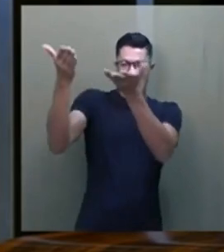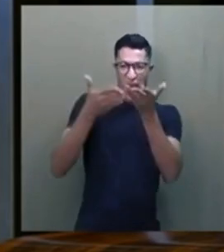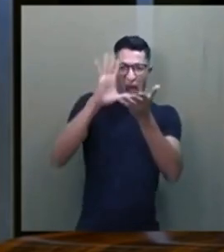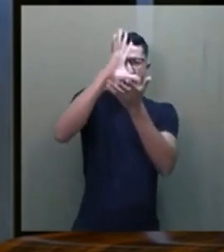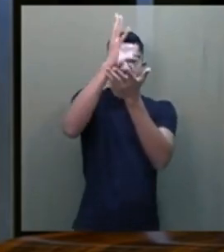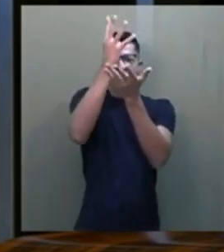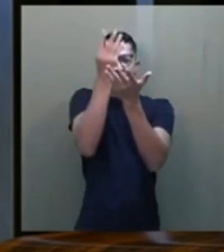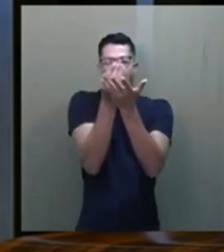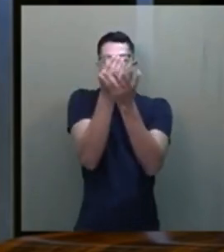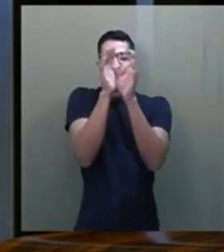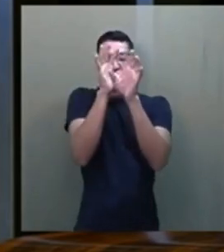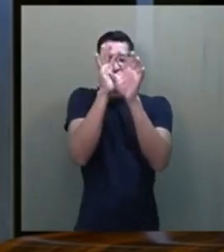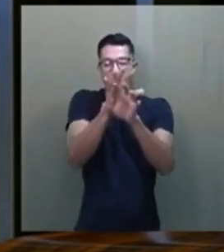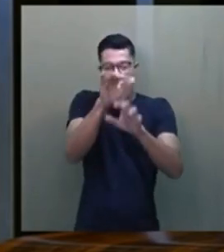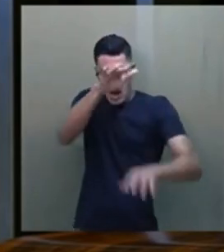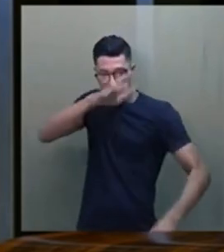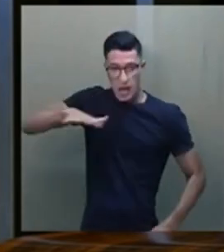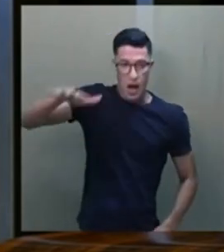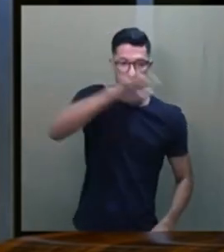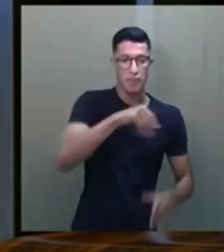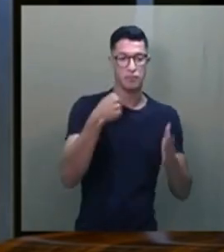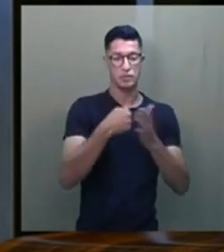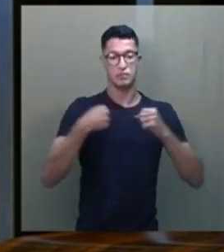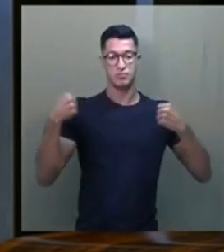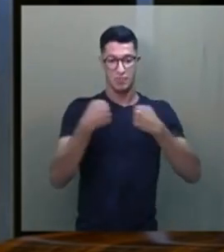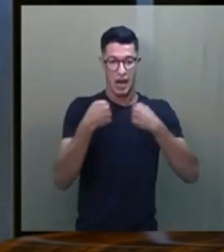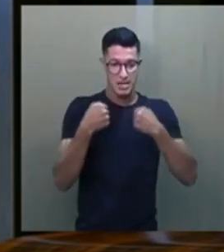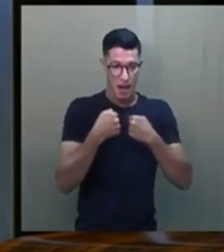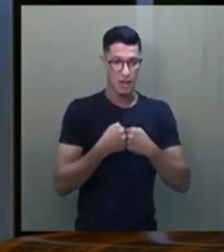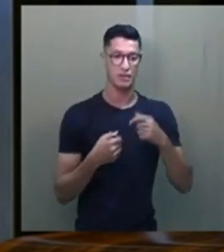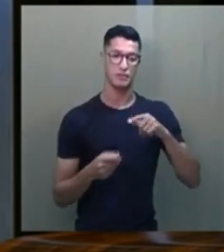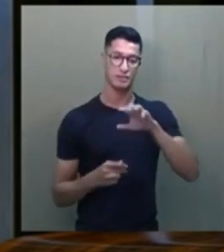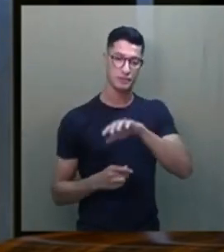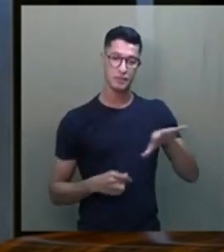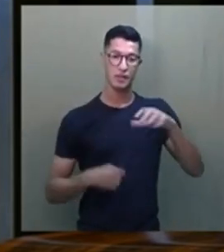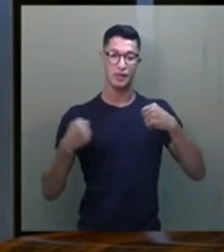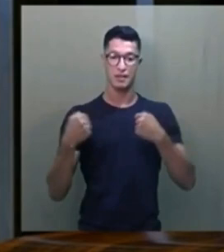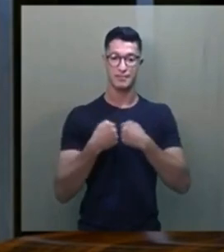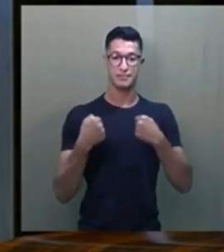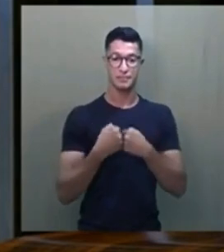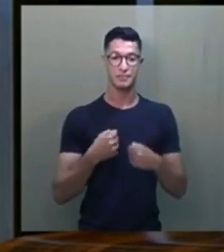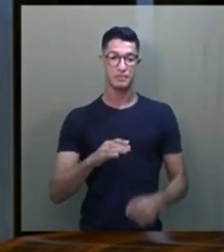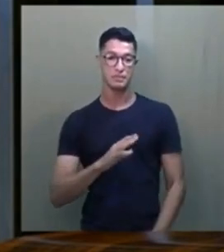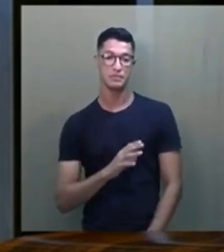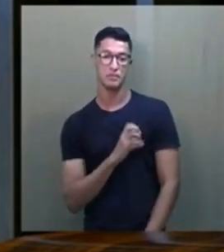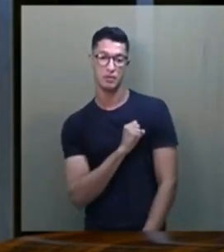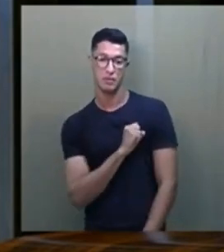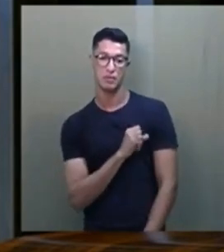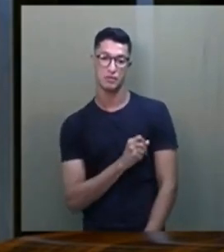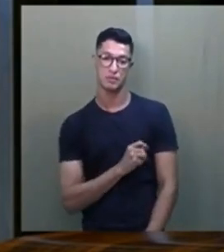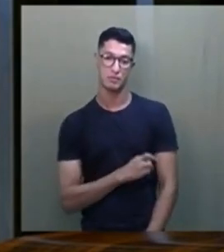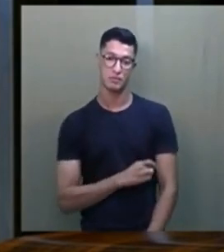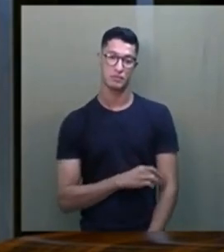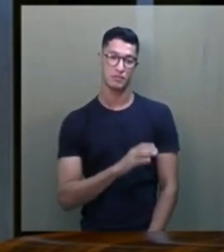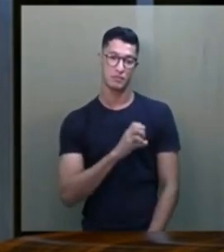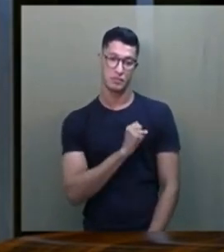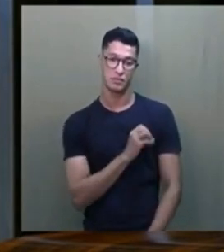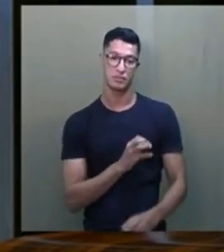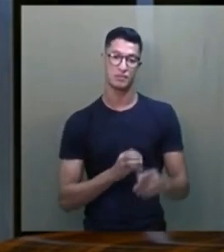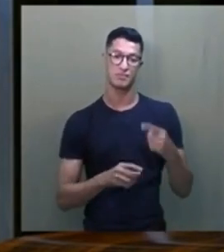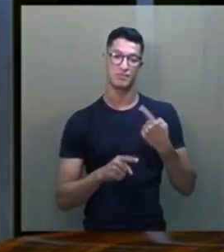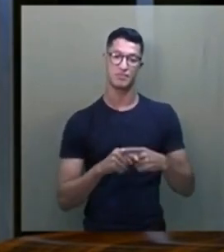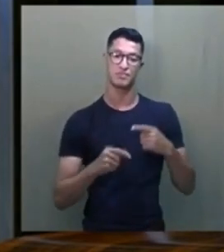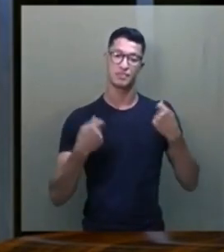espíritas para esse campo de batalha. E esse campo de batalha é o campo de batalha do amor. Porque